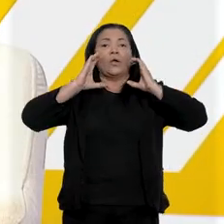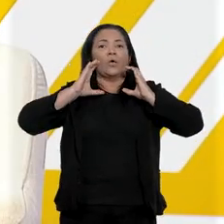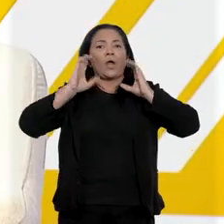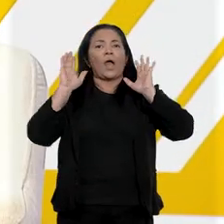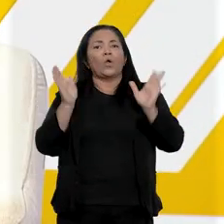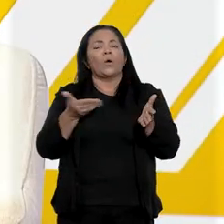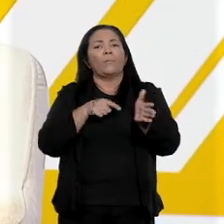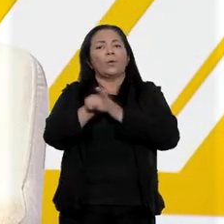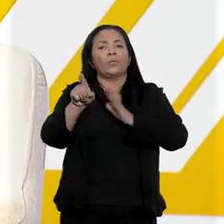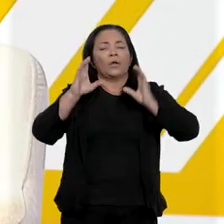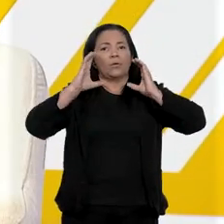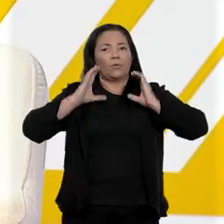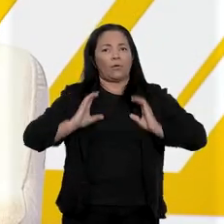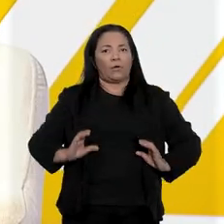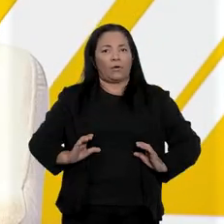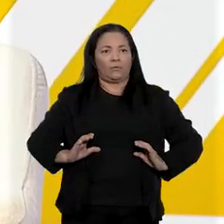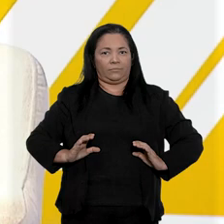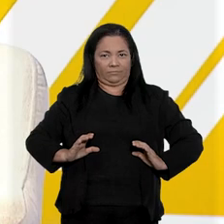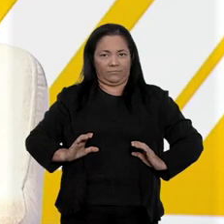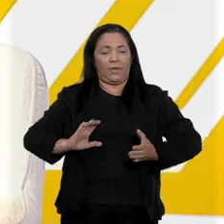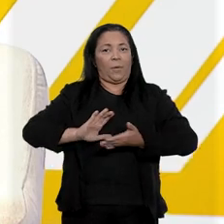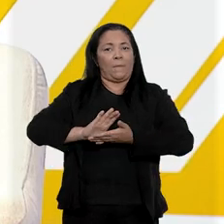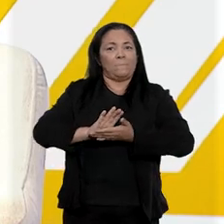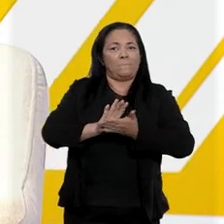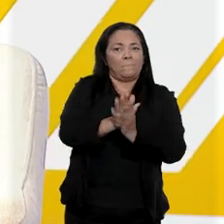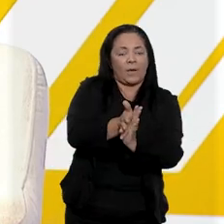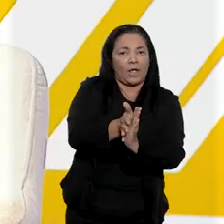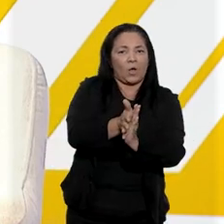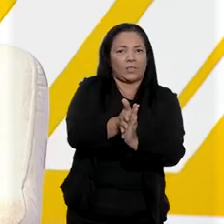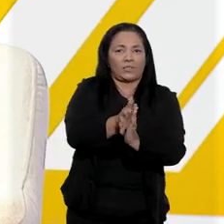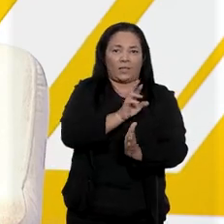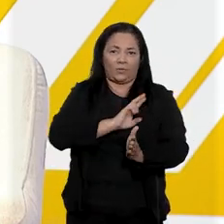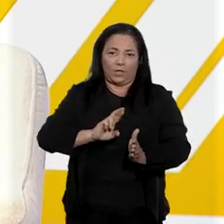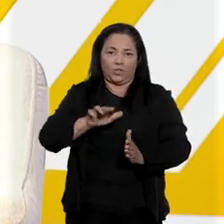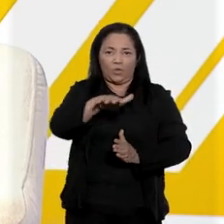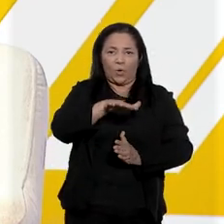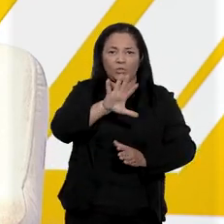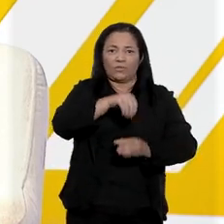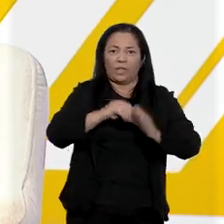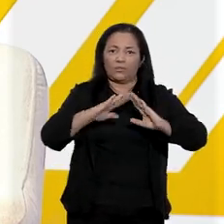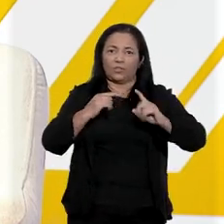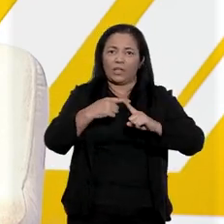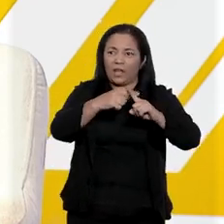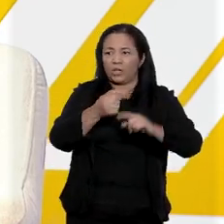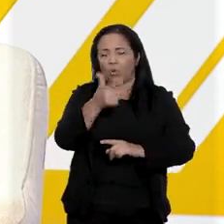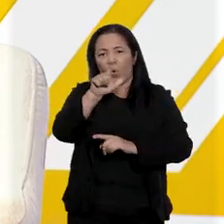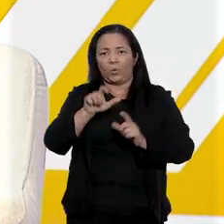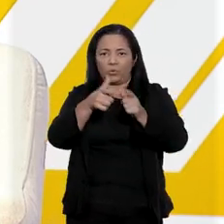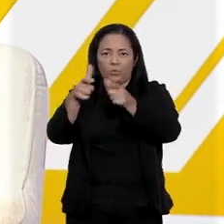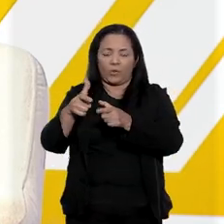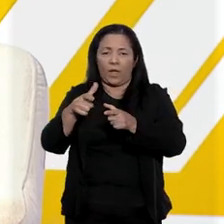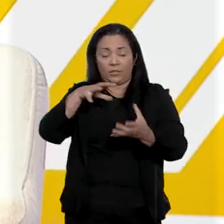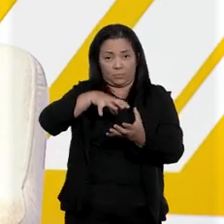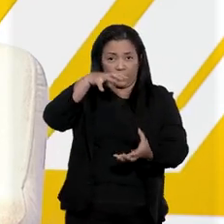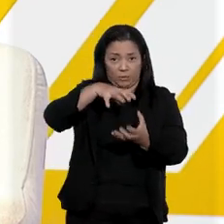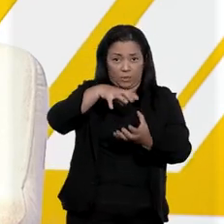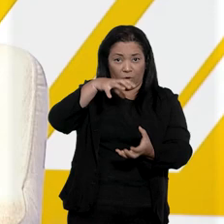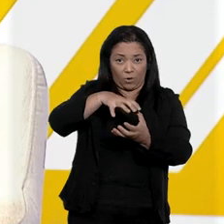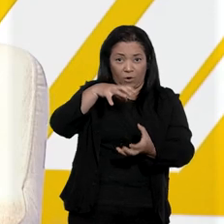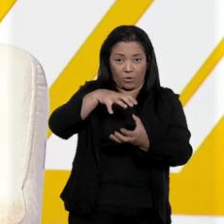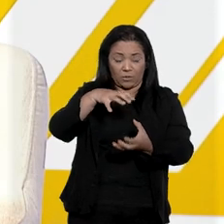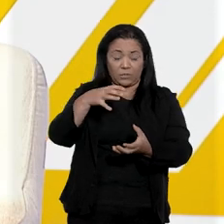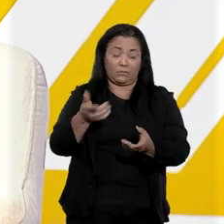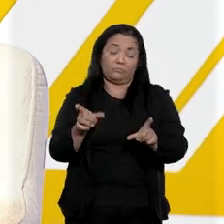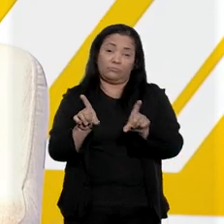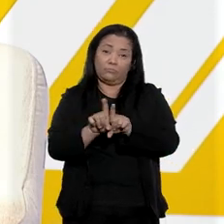relacionadas ao preconceito religioso, citadas, mencionadas pelo professor Fábio, e também a pessoa idosa, ou